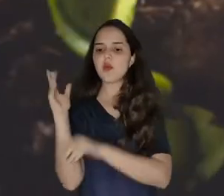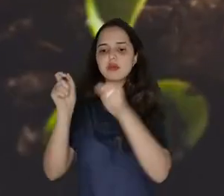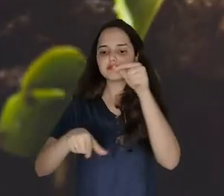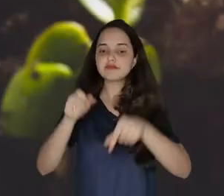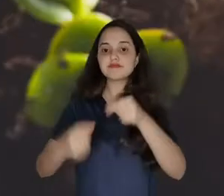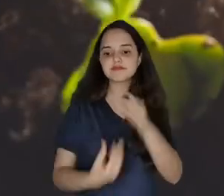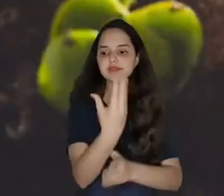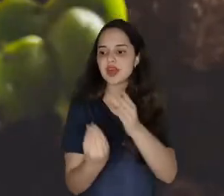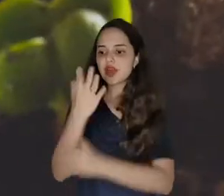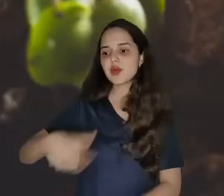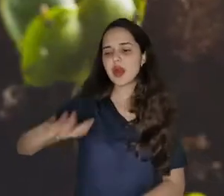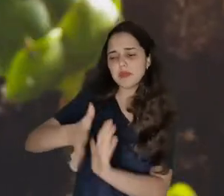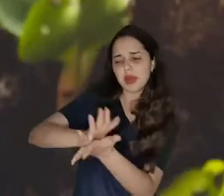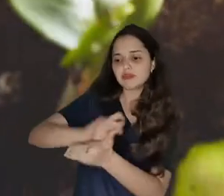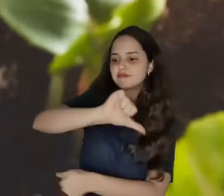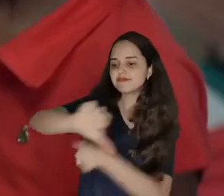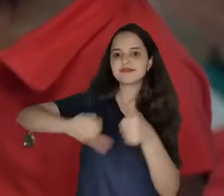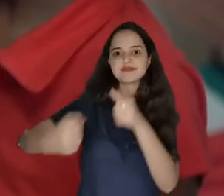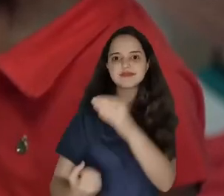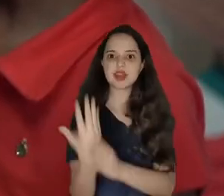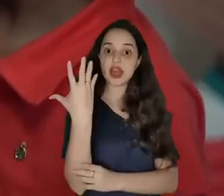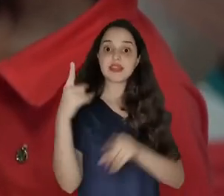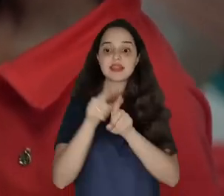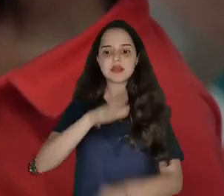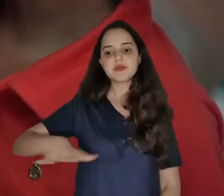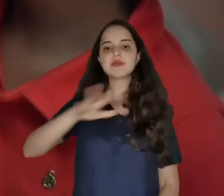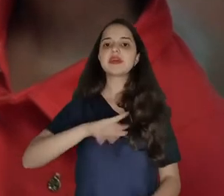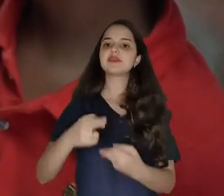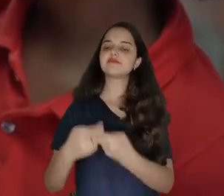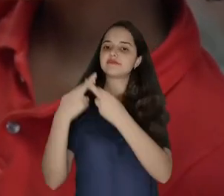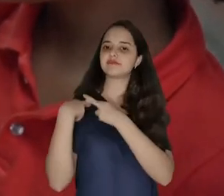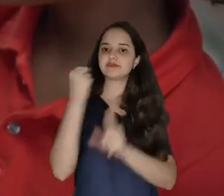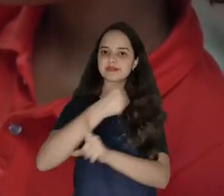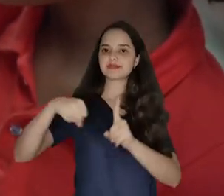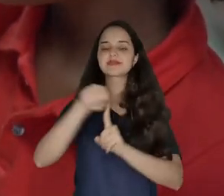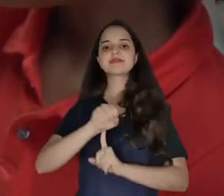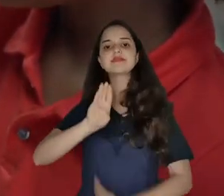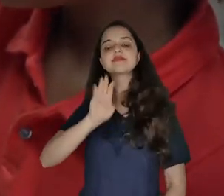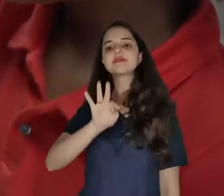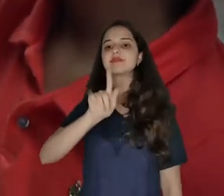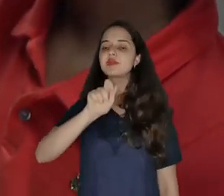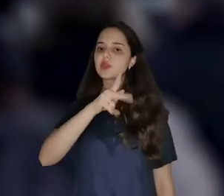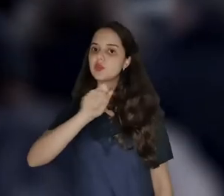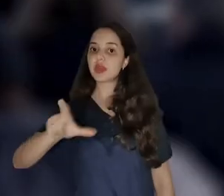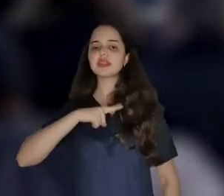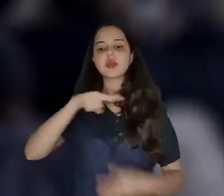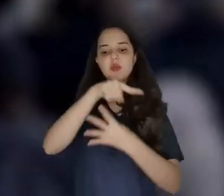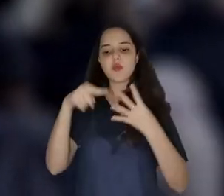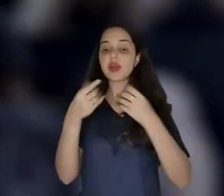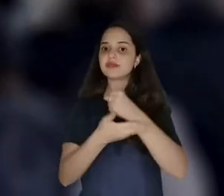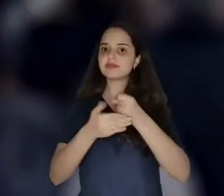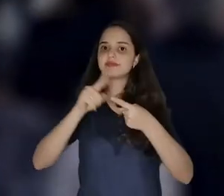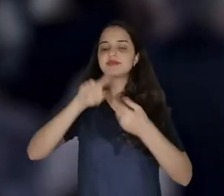Reflorestamento para a Recuperação de Áreas Degradadas. A área de responsabilidade social do BTG Pactual atua baseada em